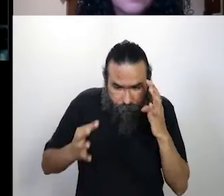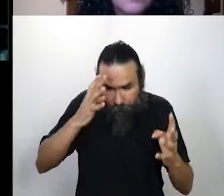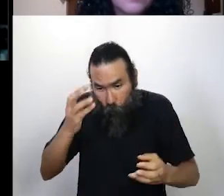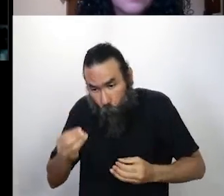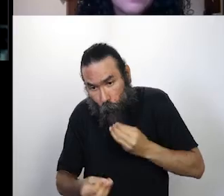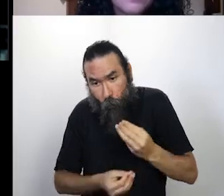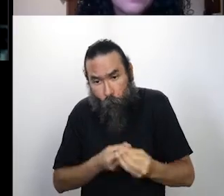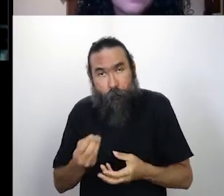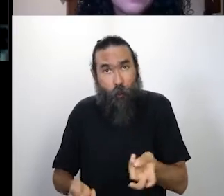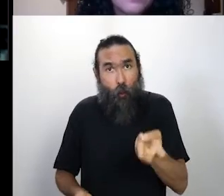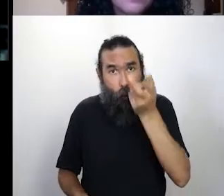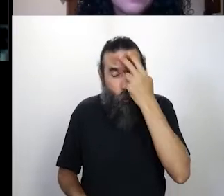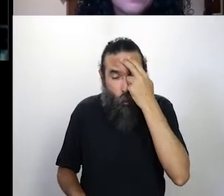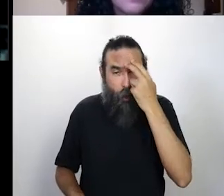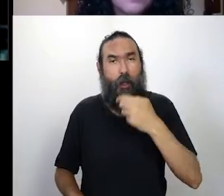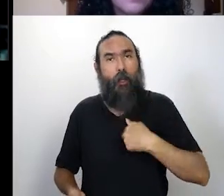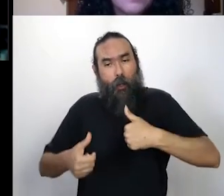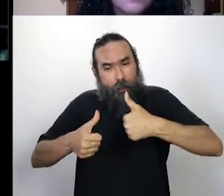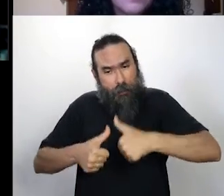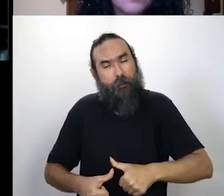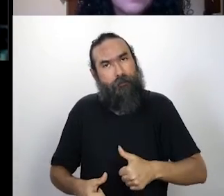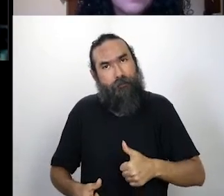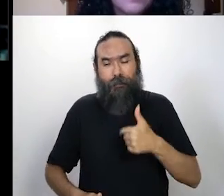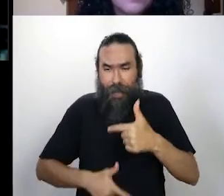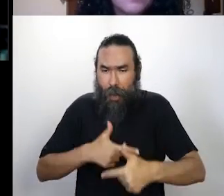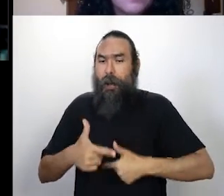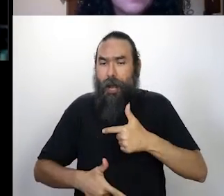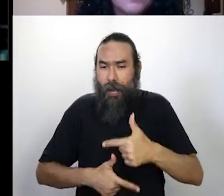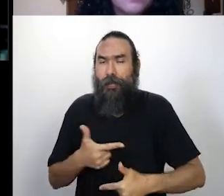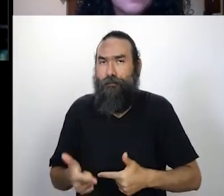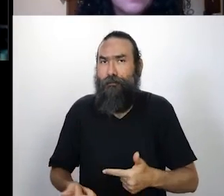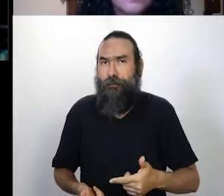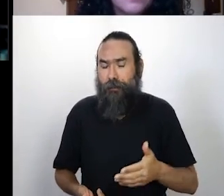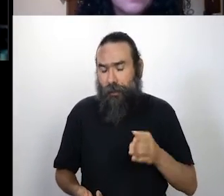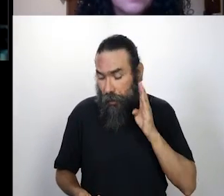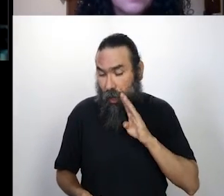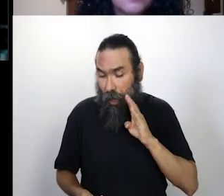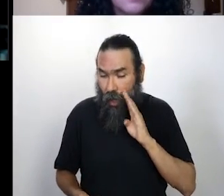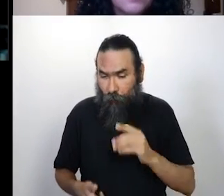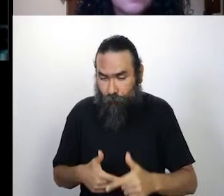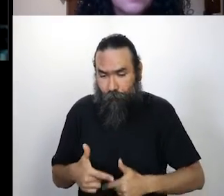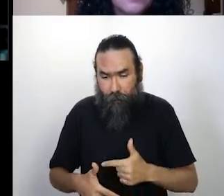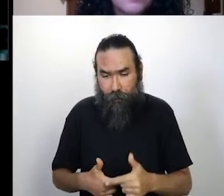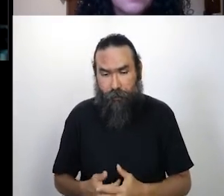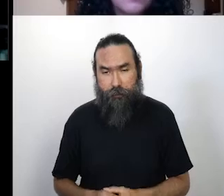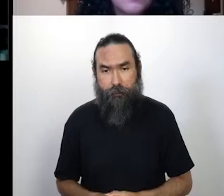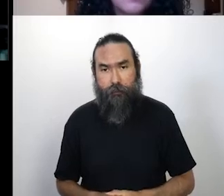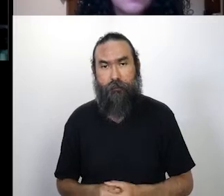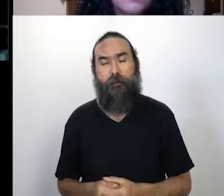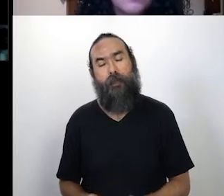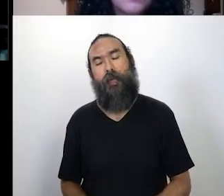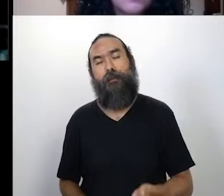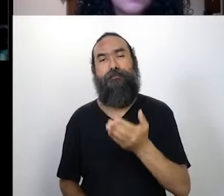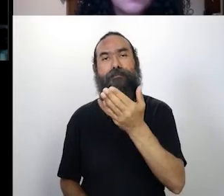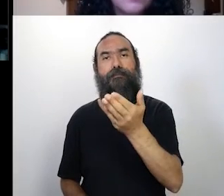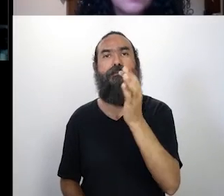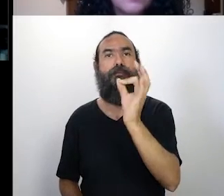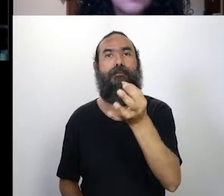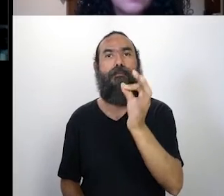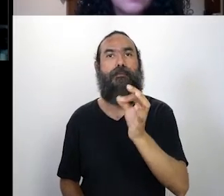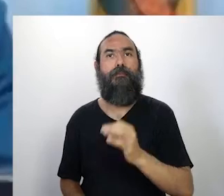num, culturalmente, estou num momento legal. Eu acho que é isso, né, a gente também,